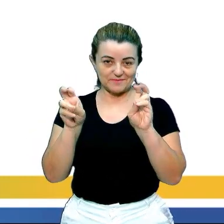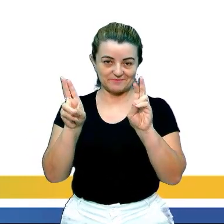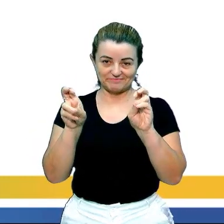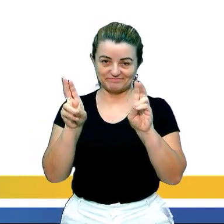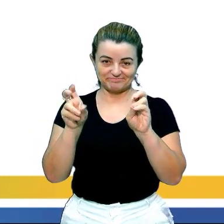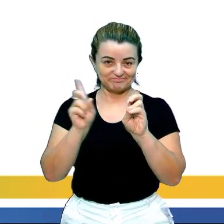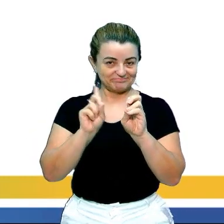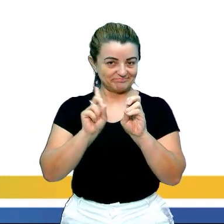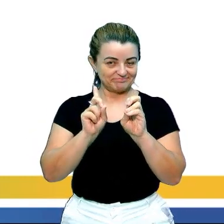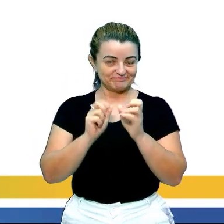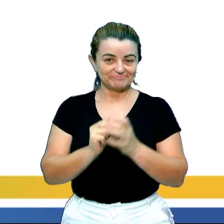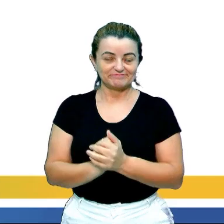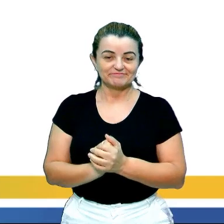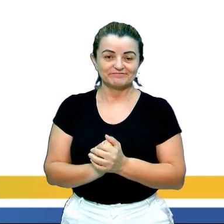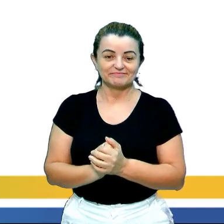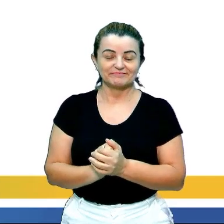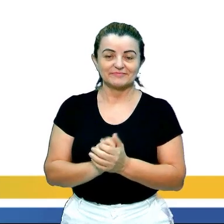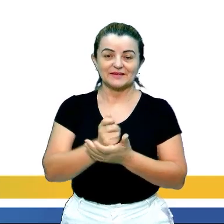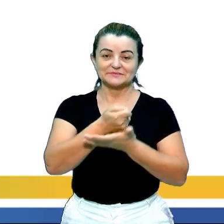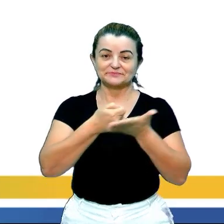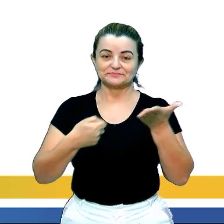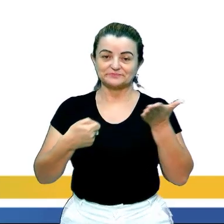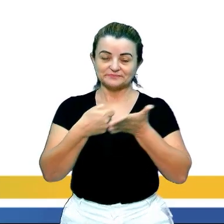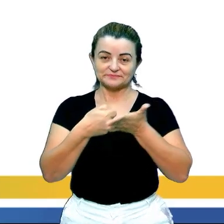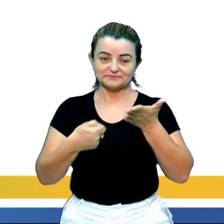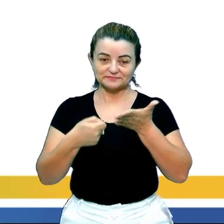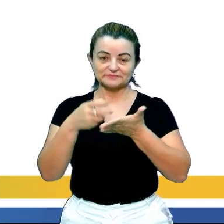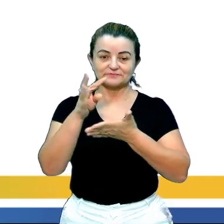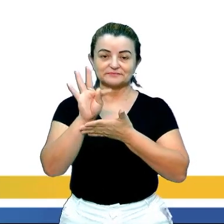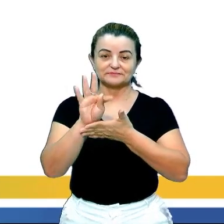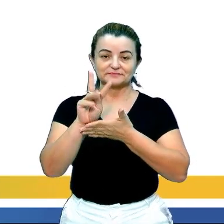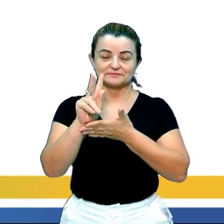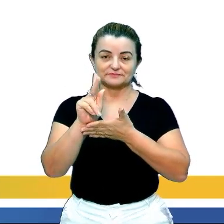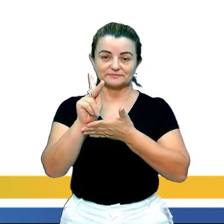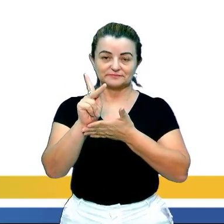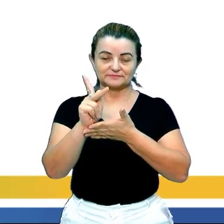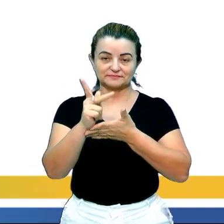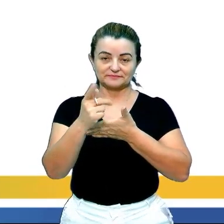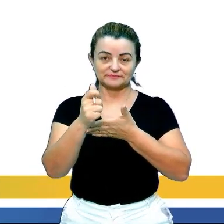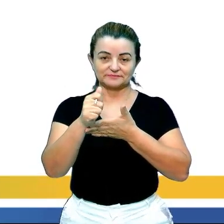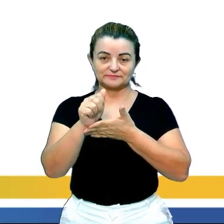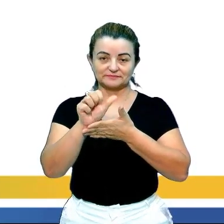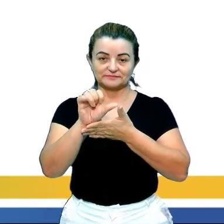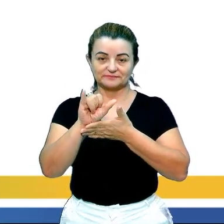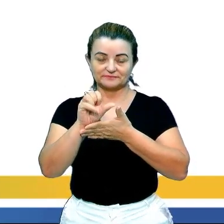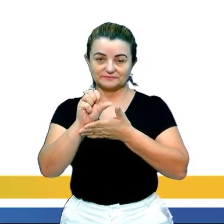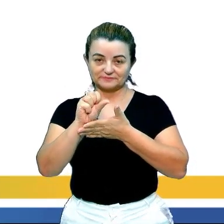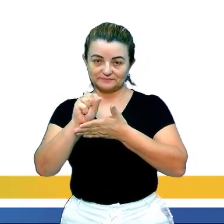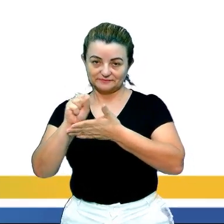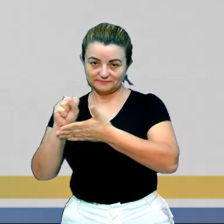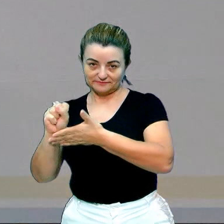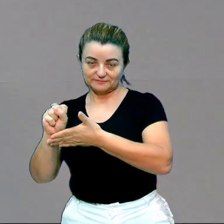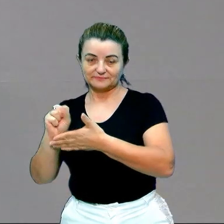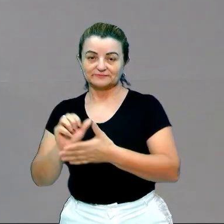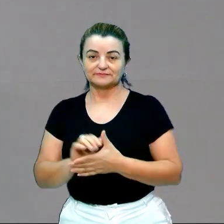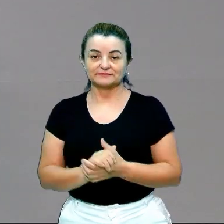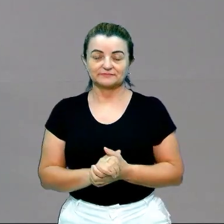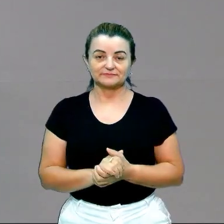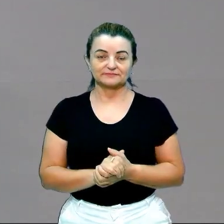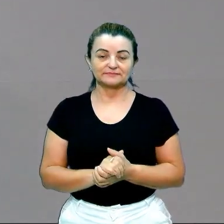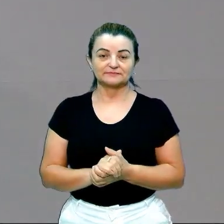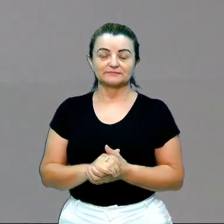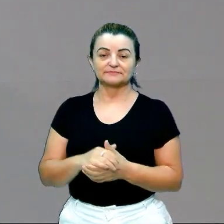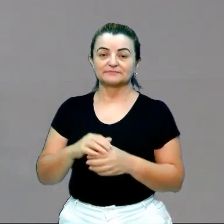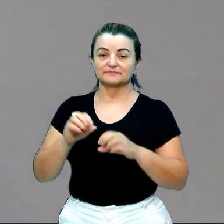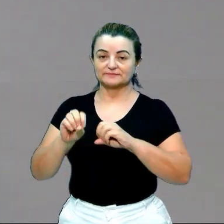importantíssimo. Essa redação foi a Thaís Fonseca, quem fez, ela foi brilhante também. Nós iremos trabalhar nas aulas de